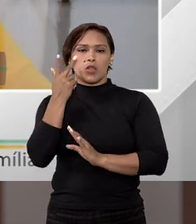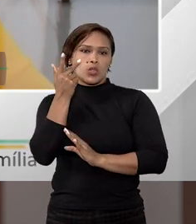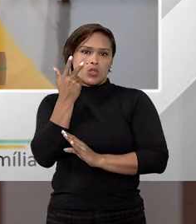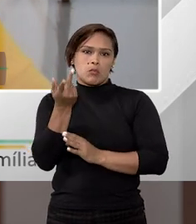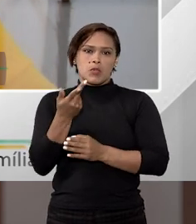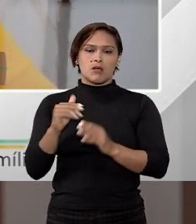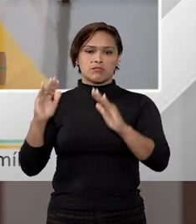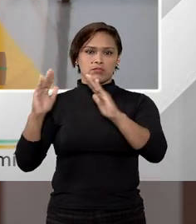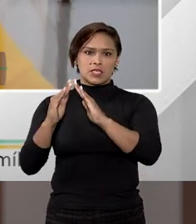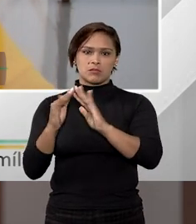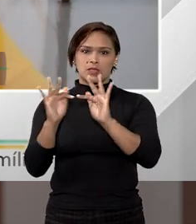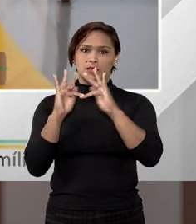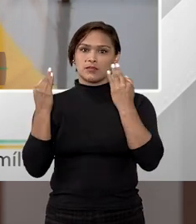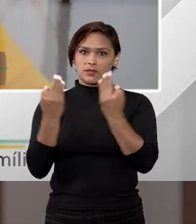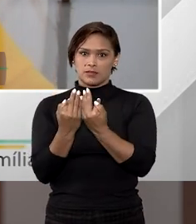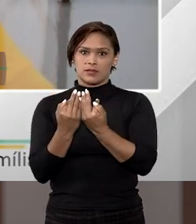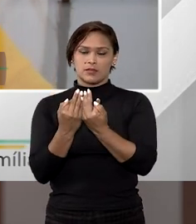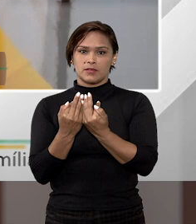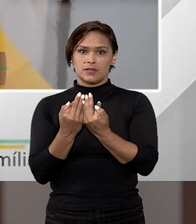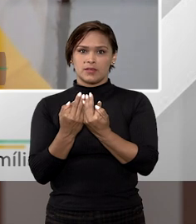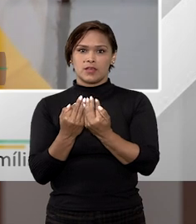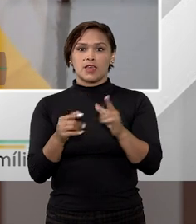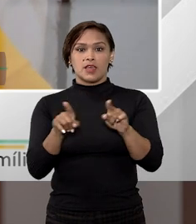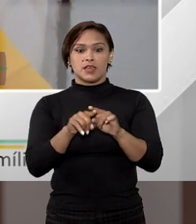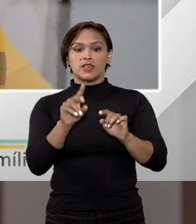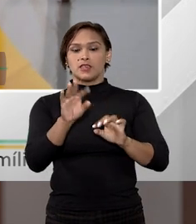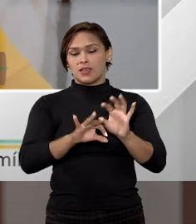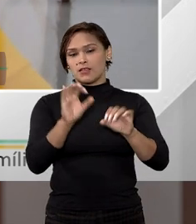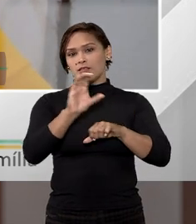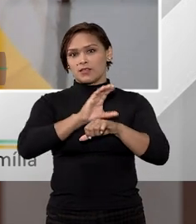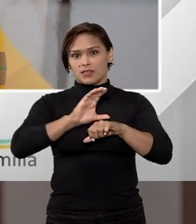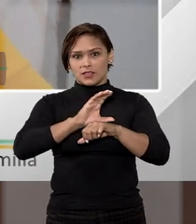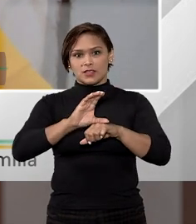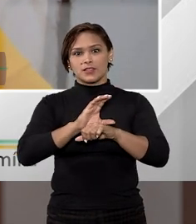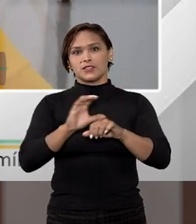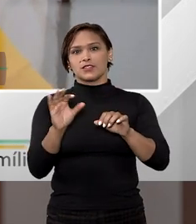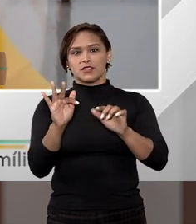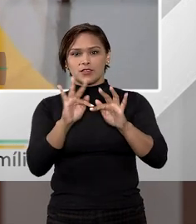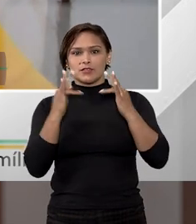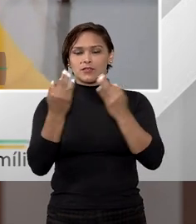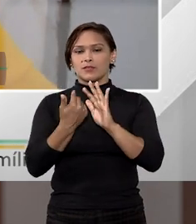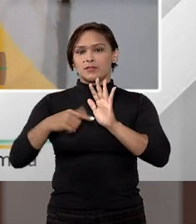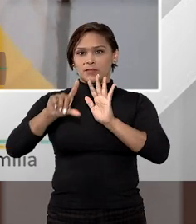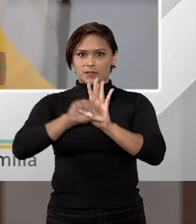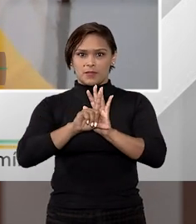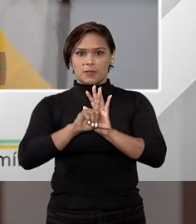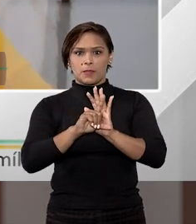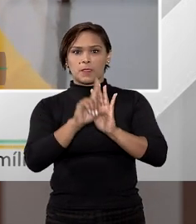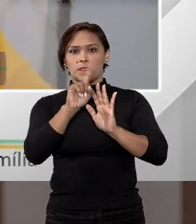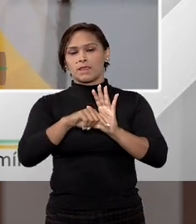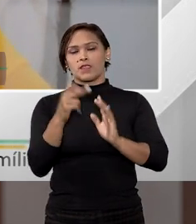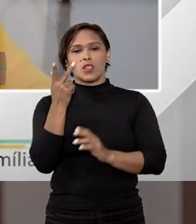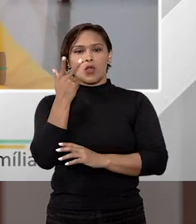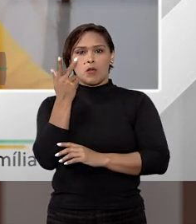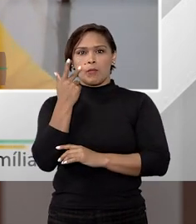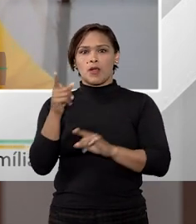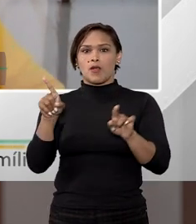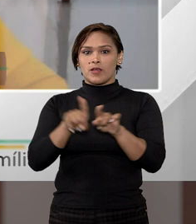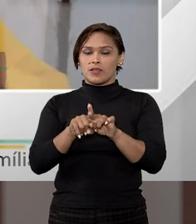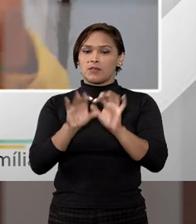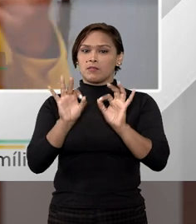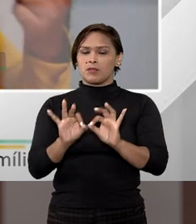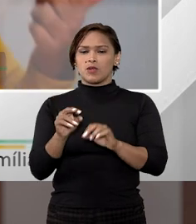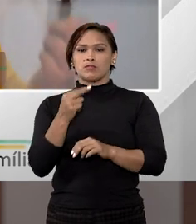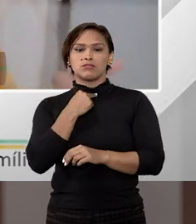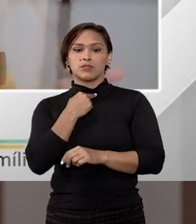normal para um bem de família, e essa é uma constituição de bem de família legal, não convencional, além do